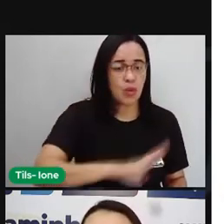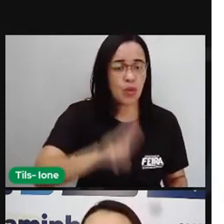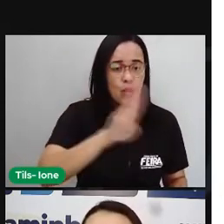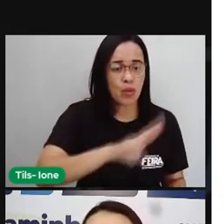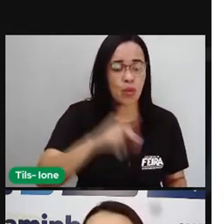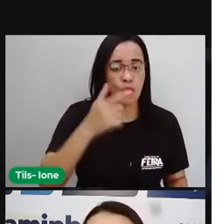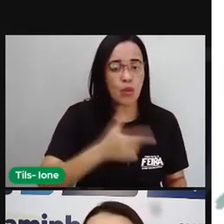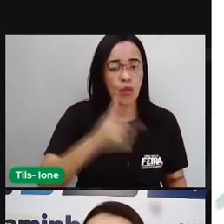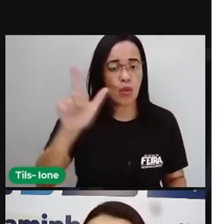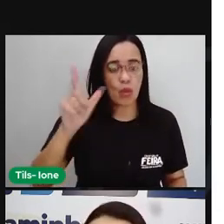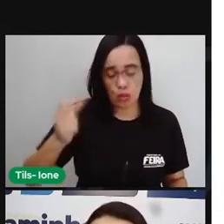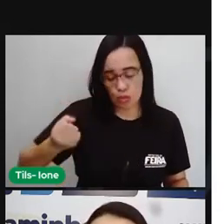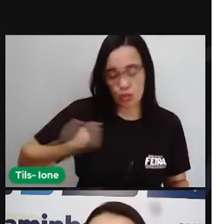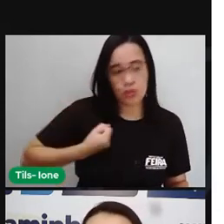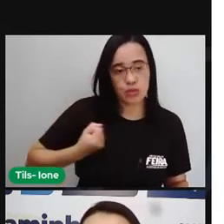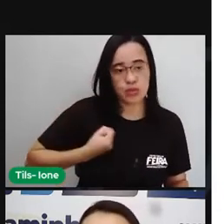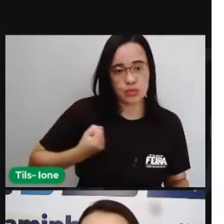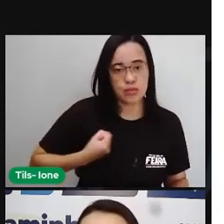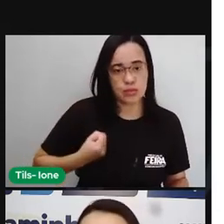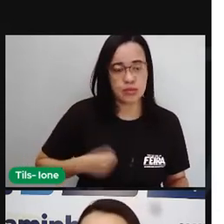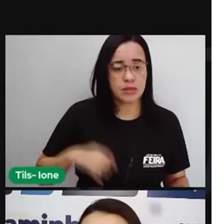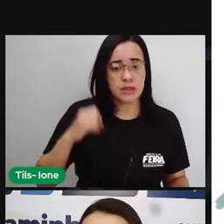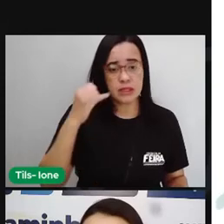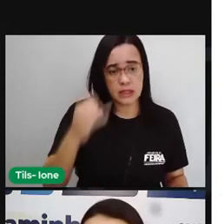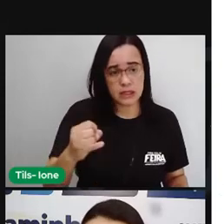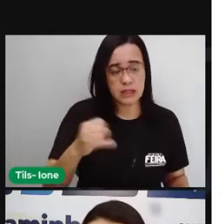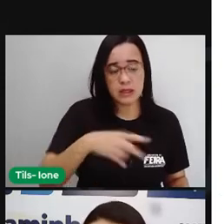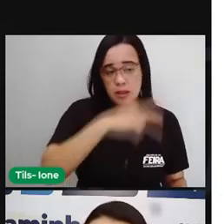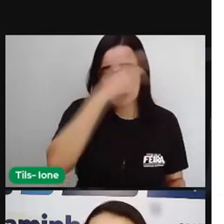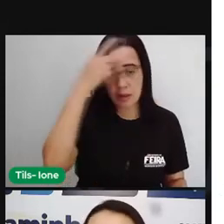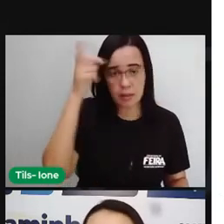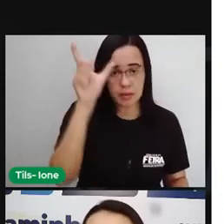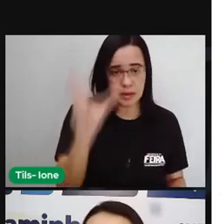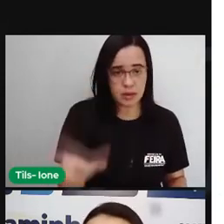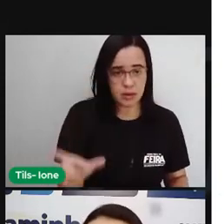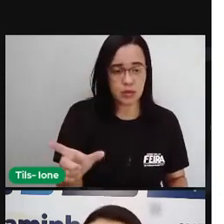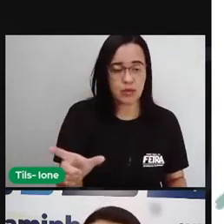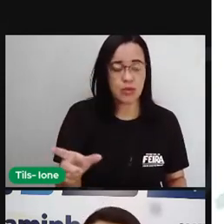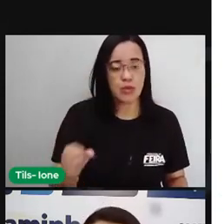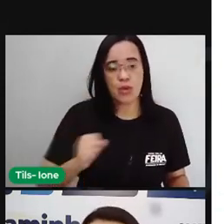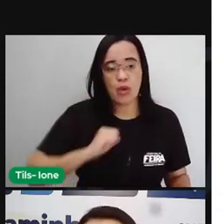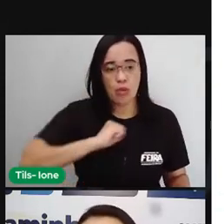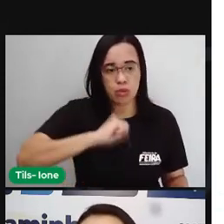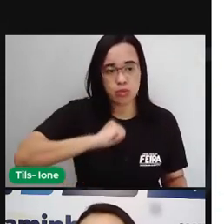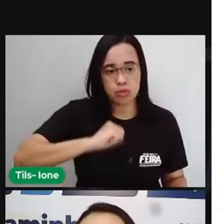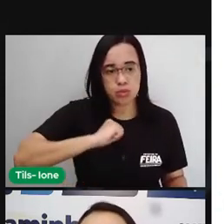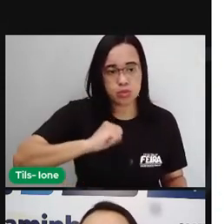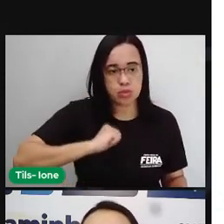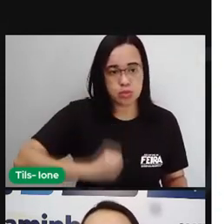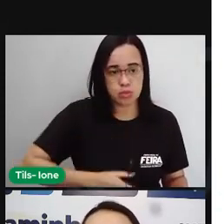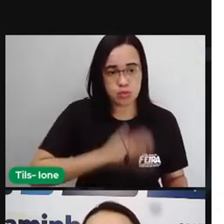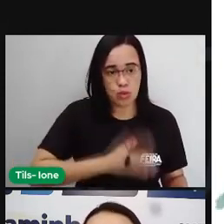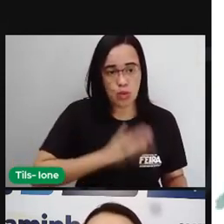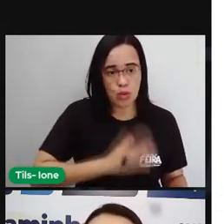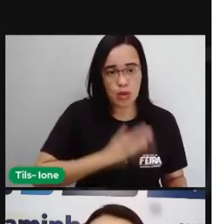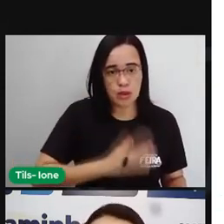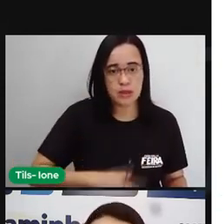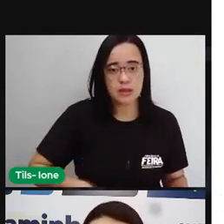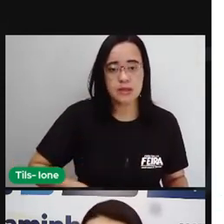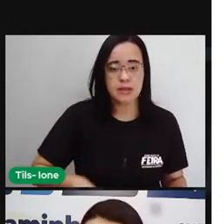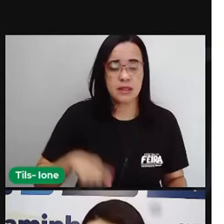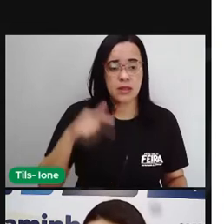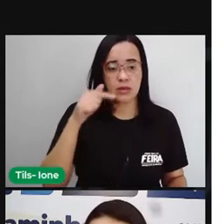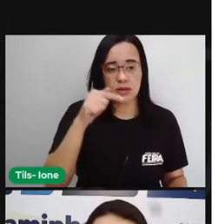Se o batimento por minuto de uma pessoa é de 72 quantos batimentos ela teve, ó em 2